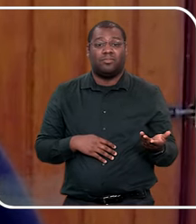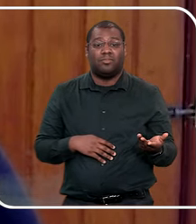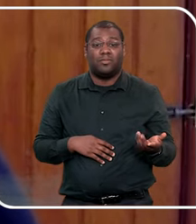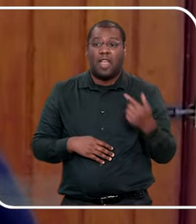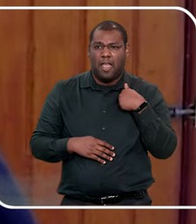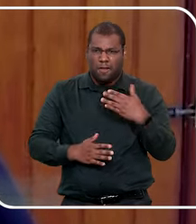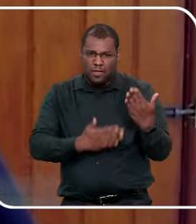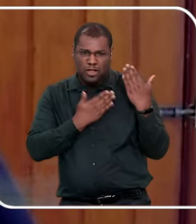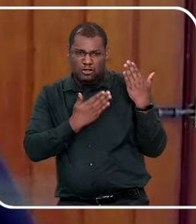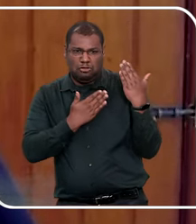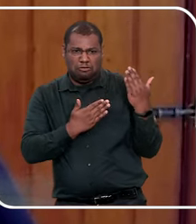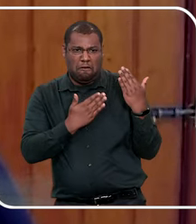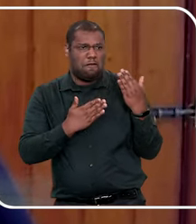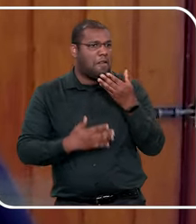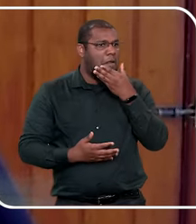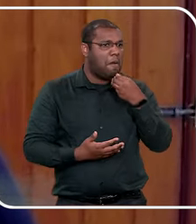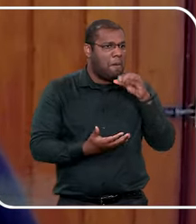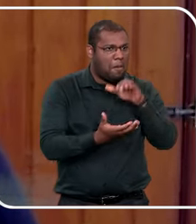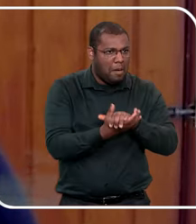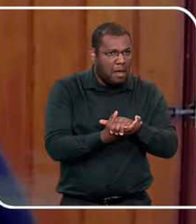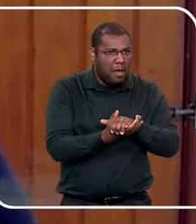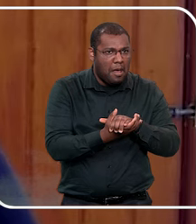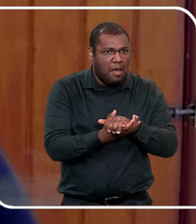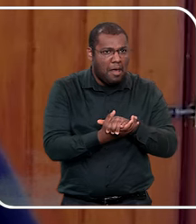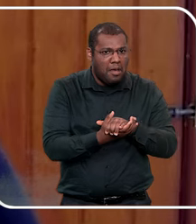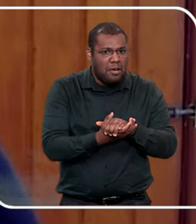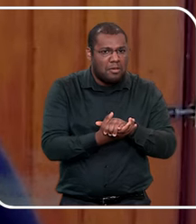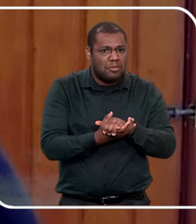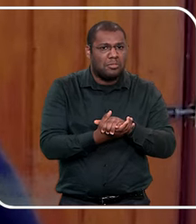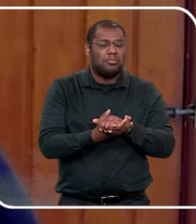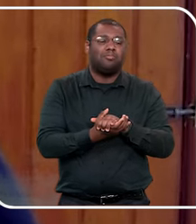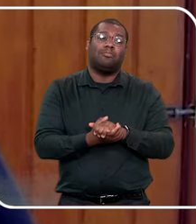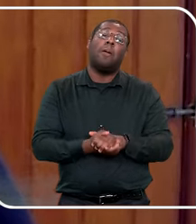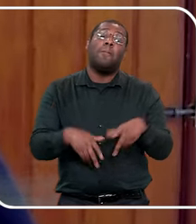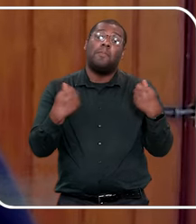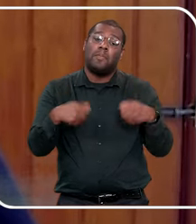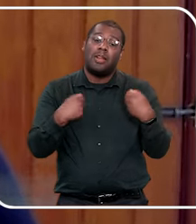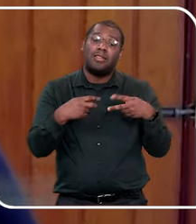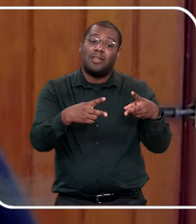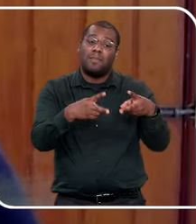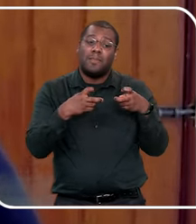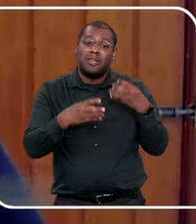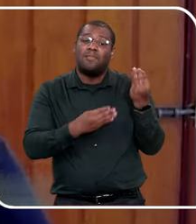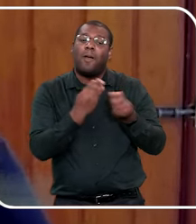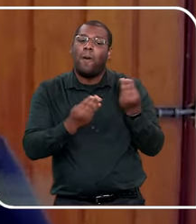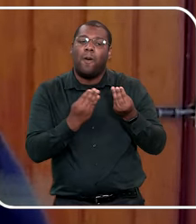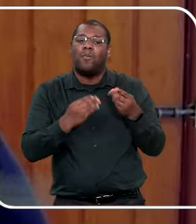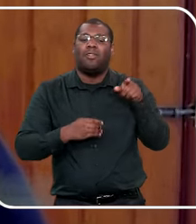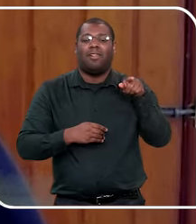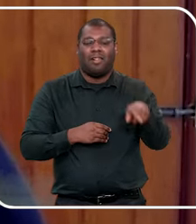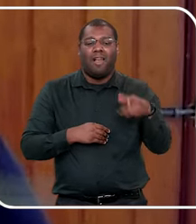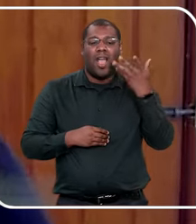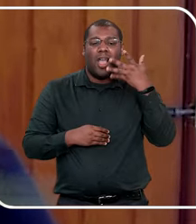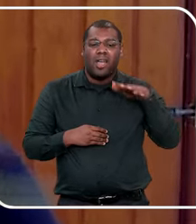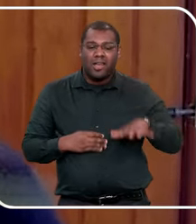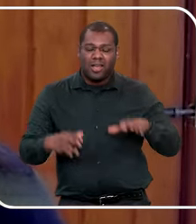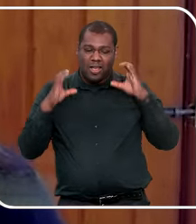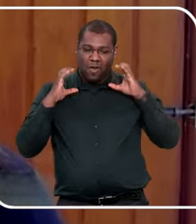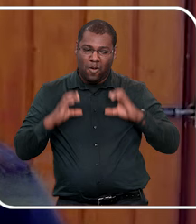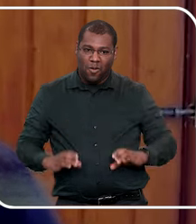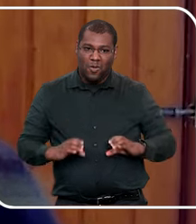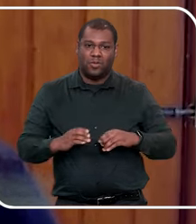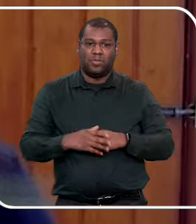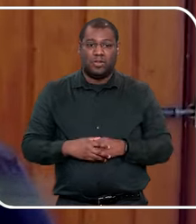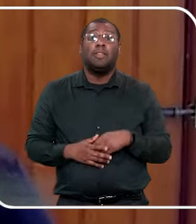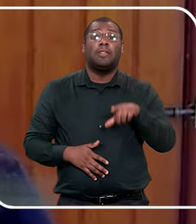desconfiar do meu marido? Entendeu? É o comportamento da criança, gente, porque assim, muitos pais são